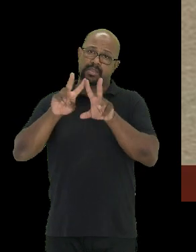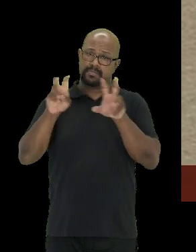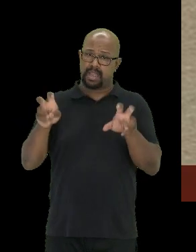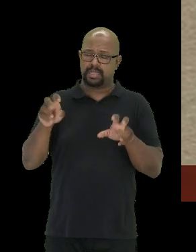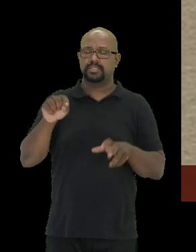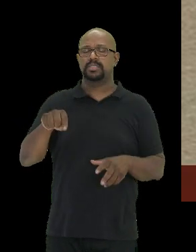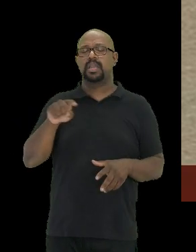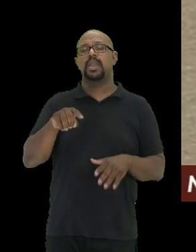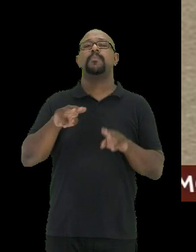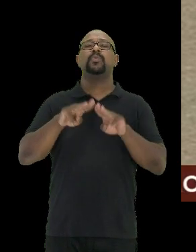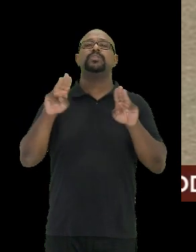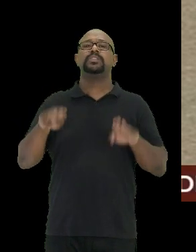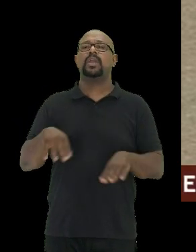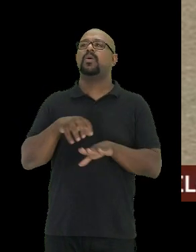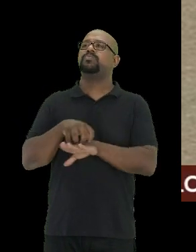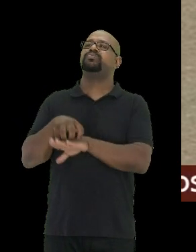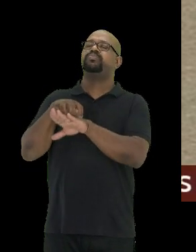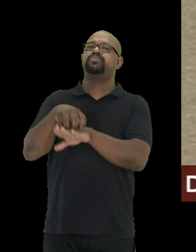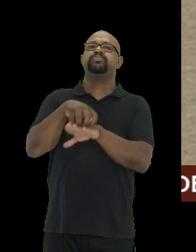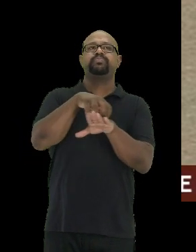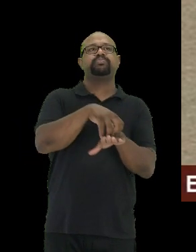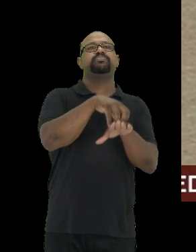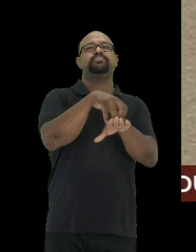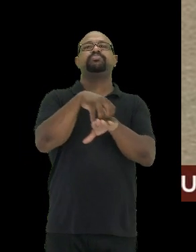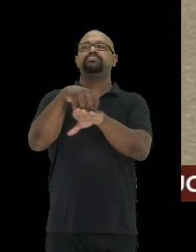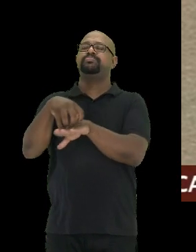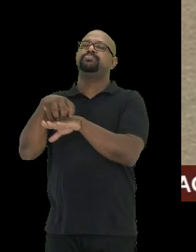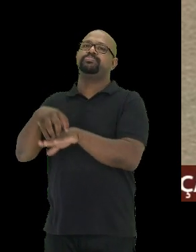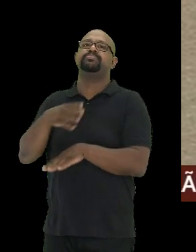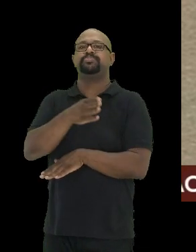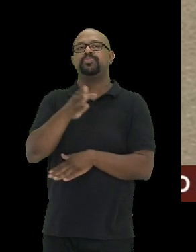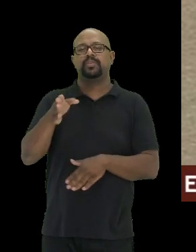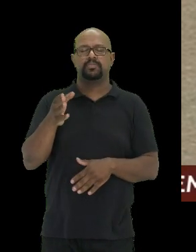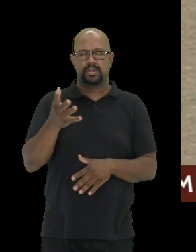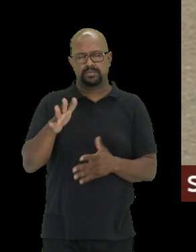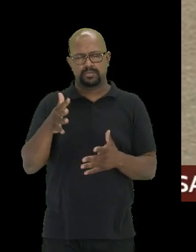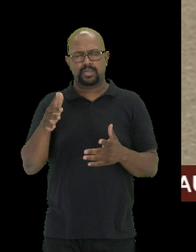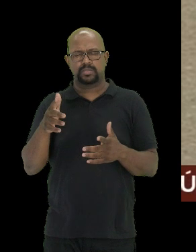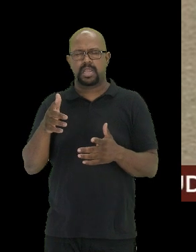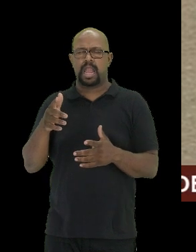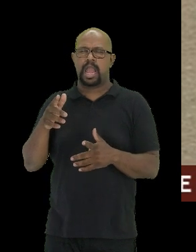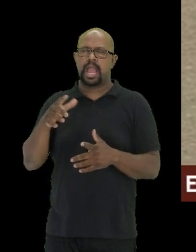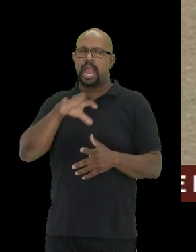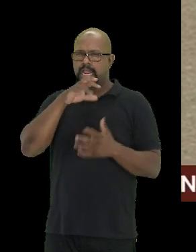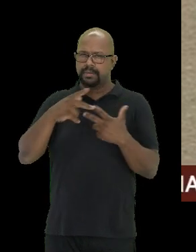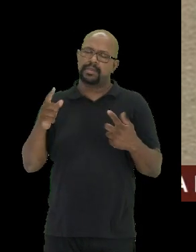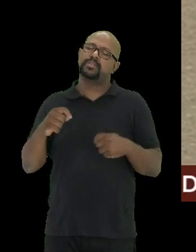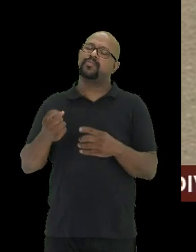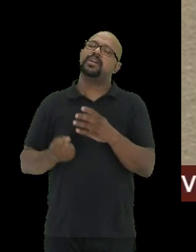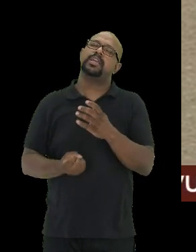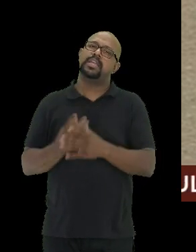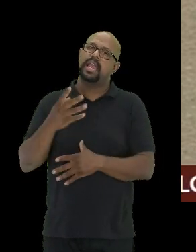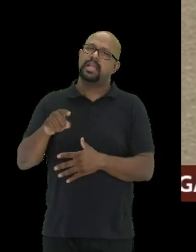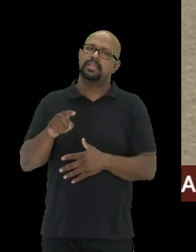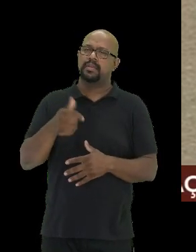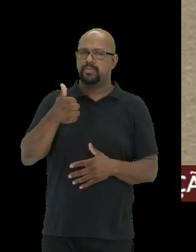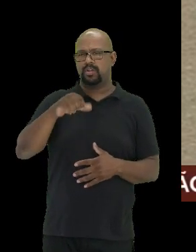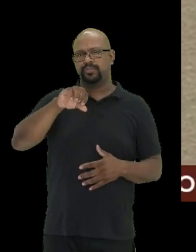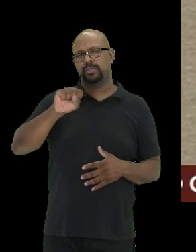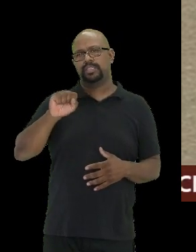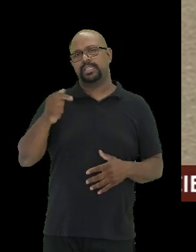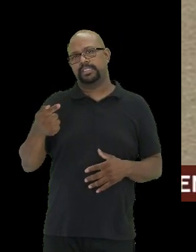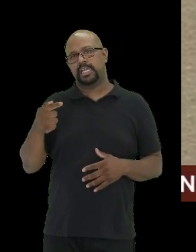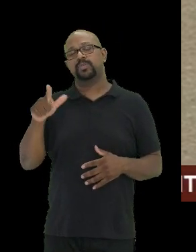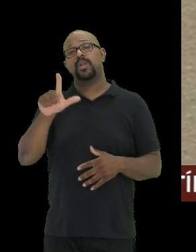universitário itinerante. Então, para a gente ter um panorama sobre o núcleo de ofiologia e animais peçonhentos, ele foi criado em 1987 como